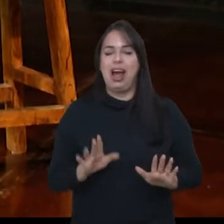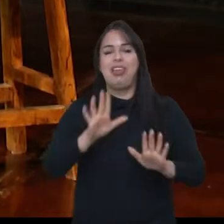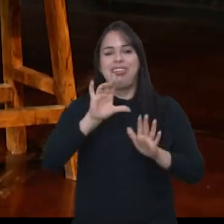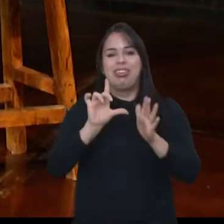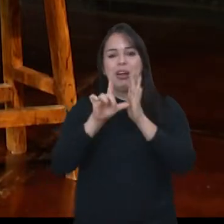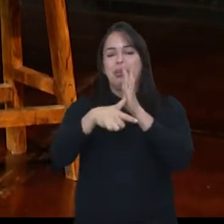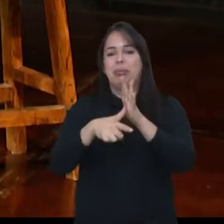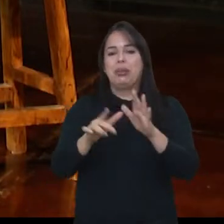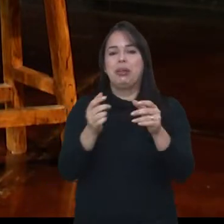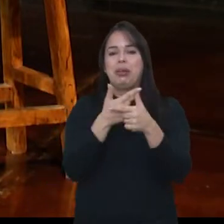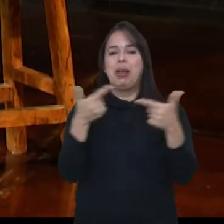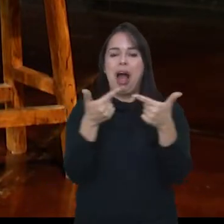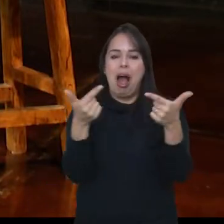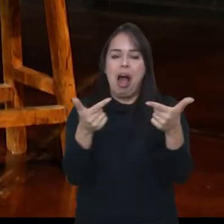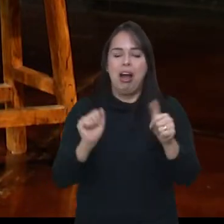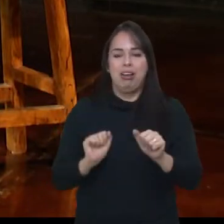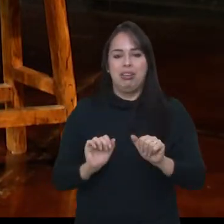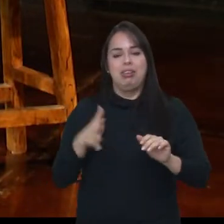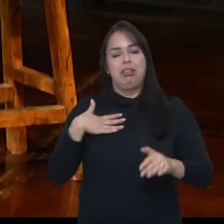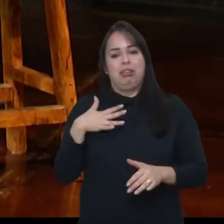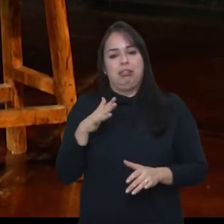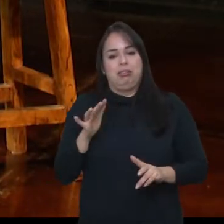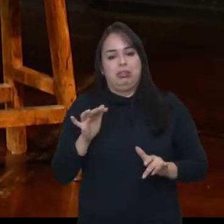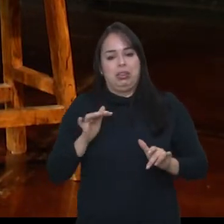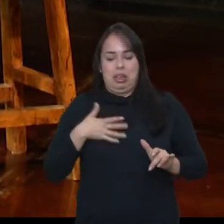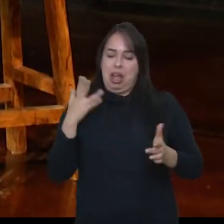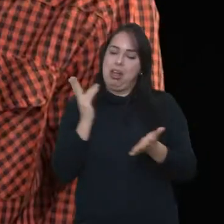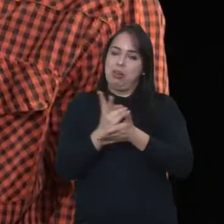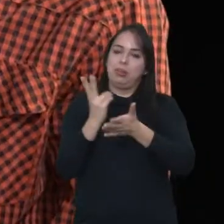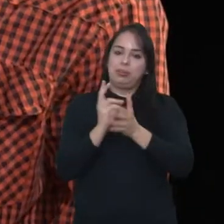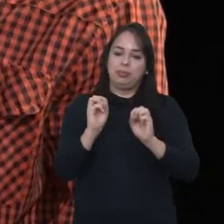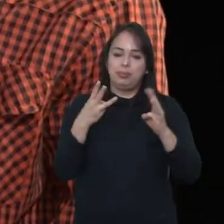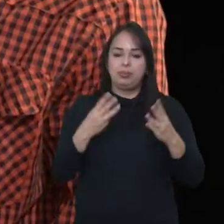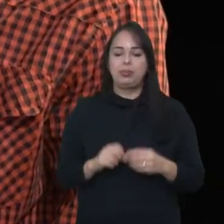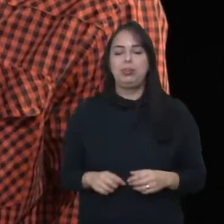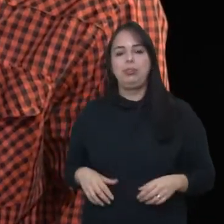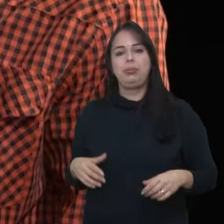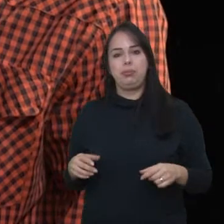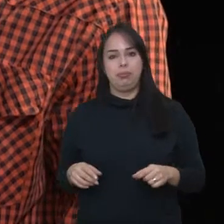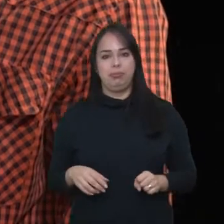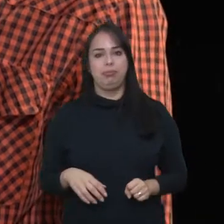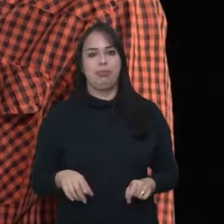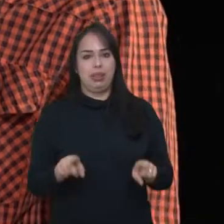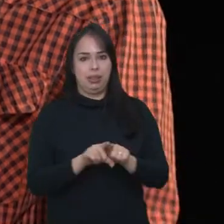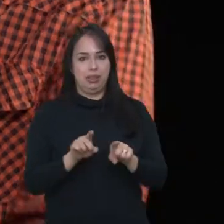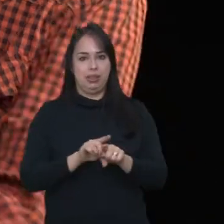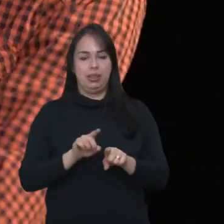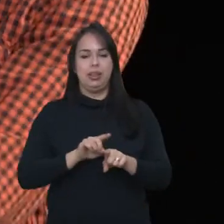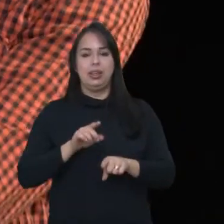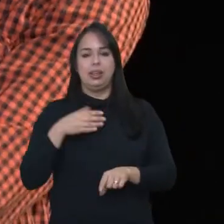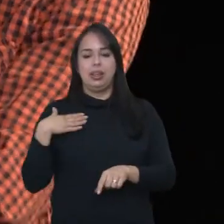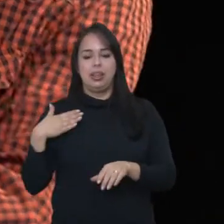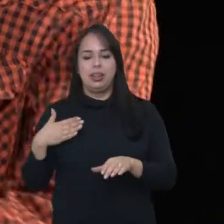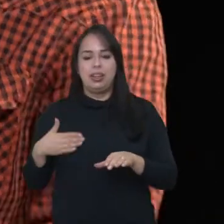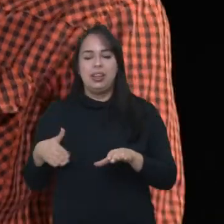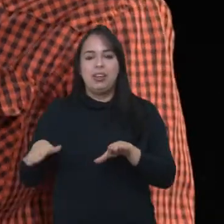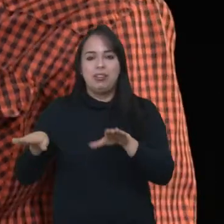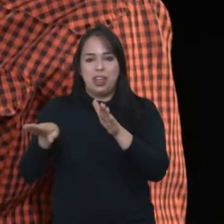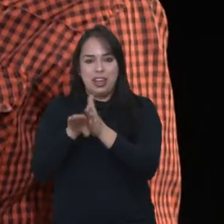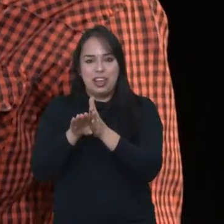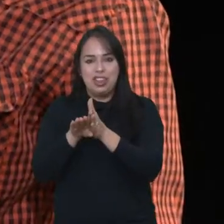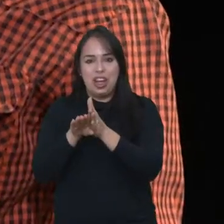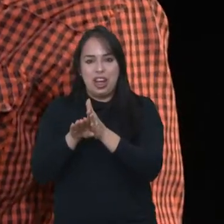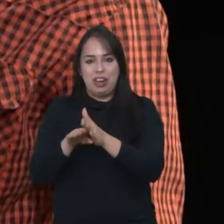risada da situação e eu simplesmente continuei. Teve também, tipo, um outro dia que eu fui, eu lembro que fui entrada no palco e,